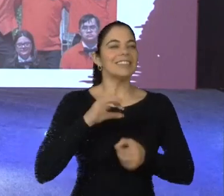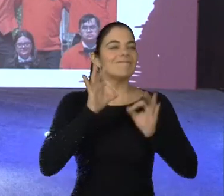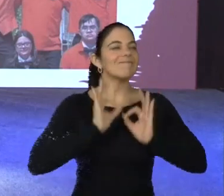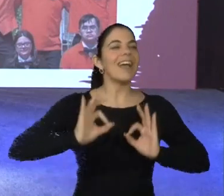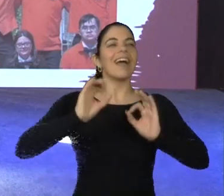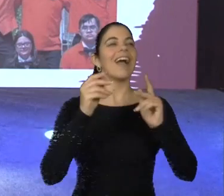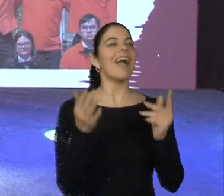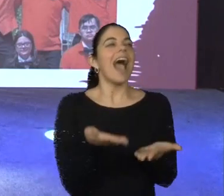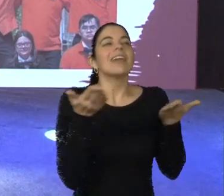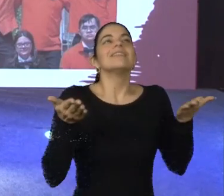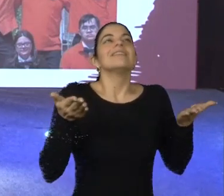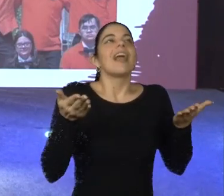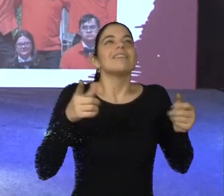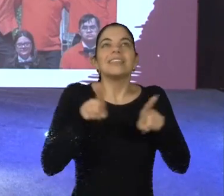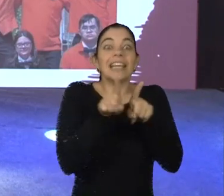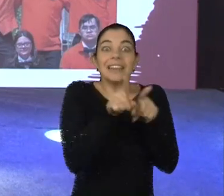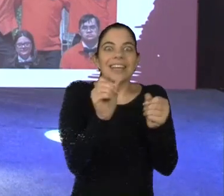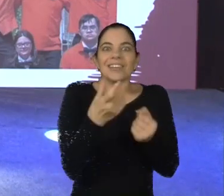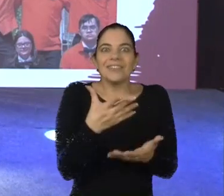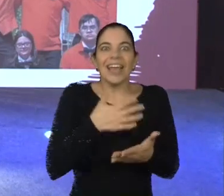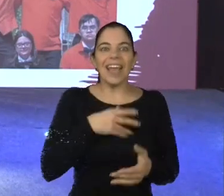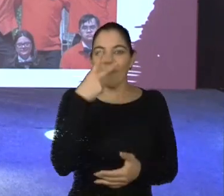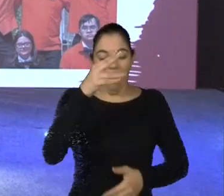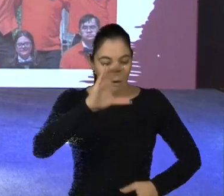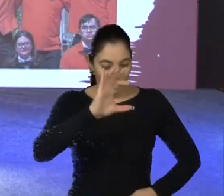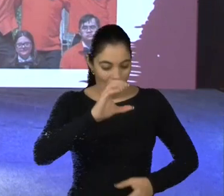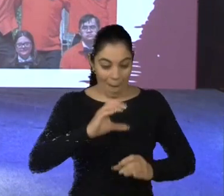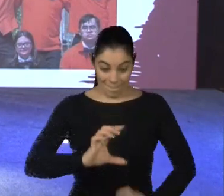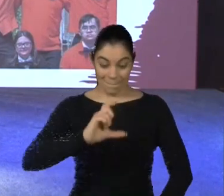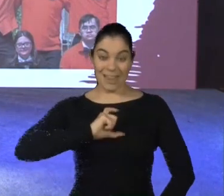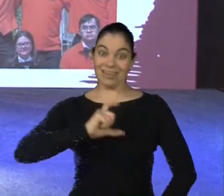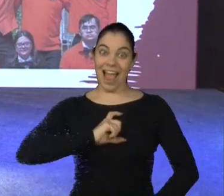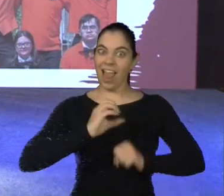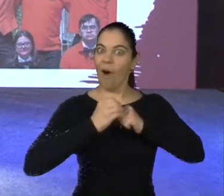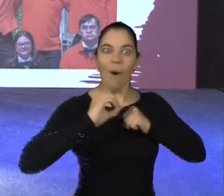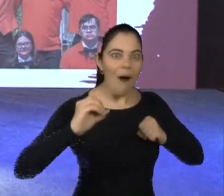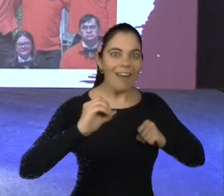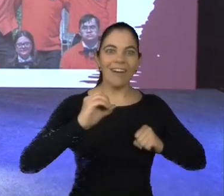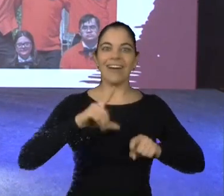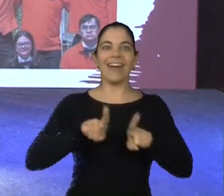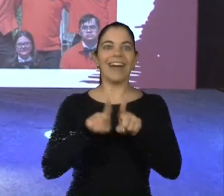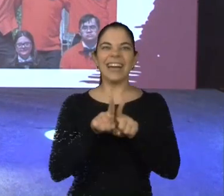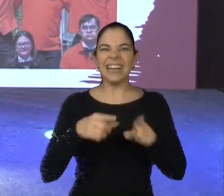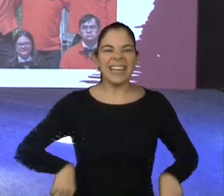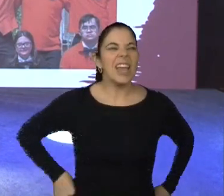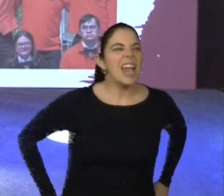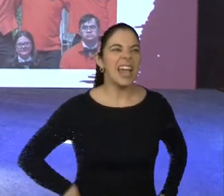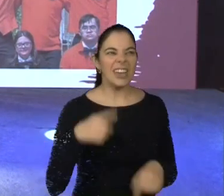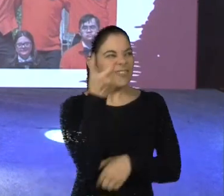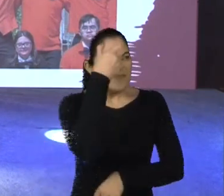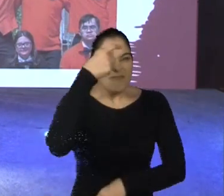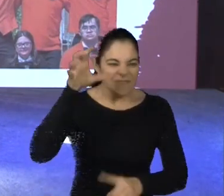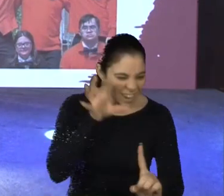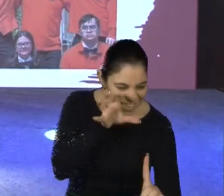harmonia e ganhar medalha de ouro. Medalha de ouro na nossa vida, na nossa realização, gerando e propiciando